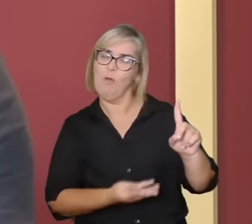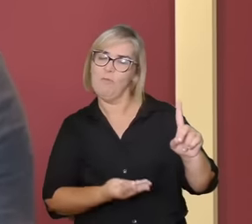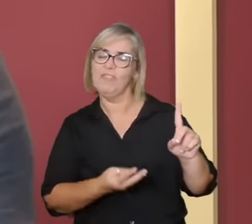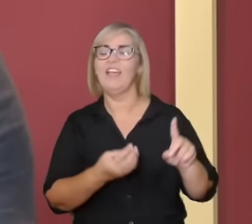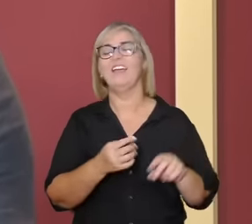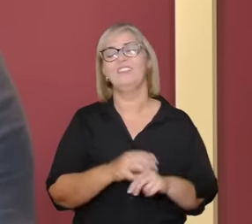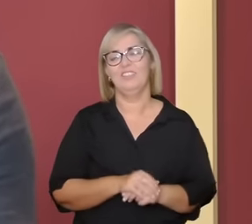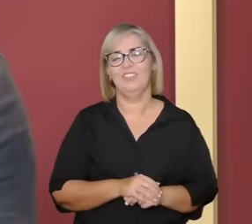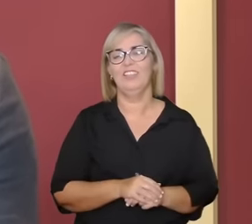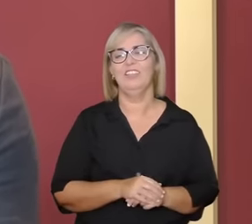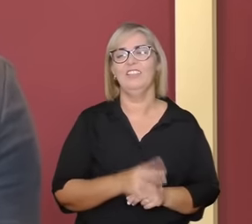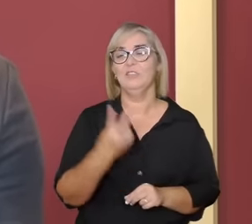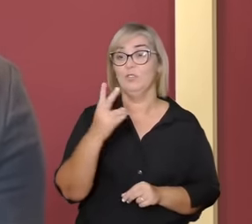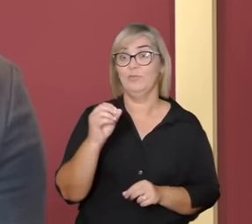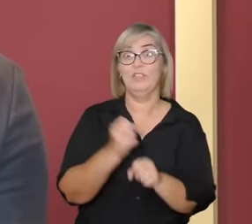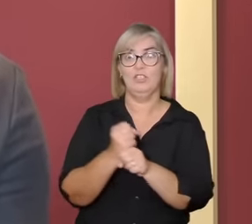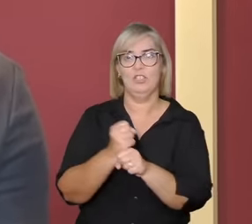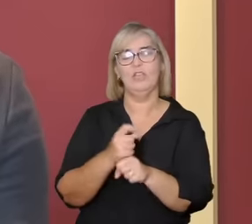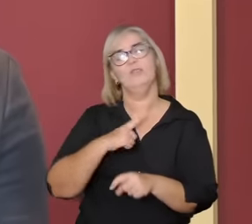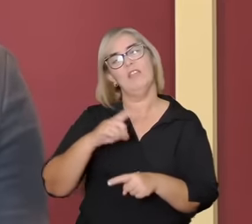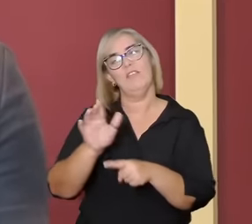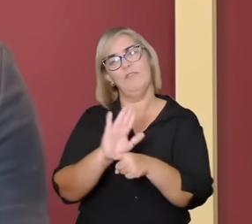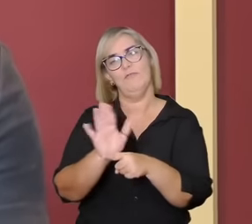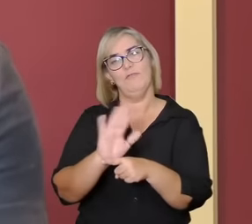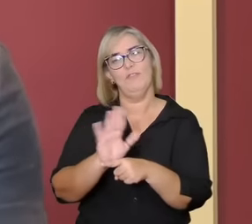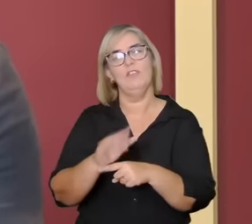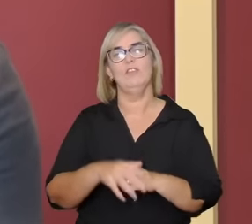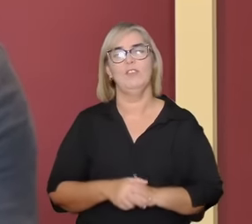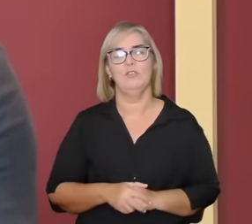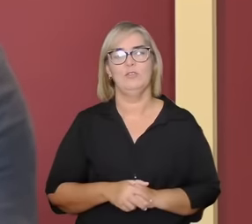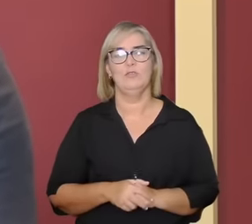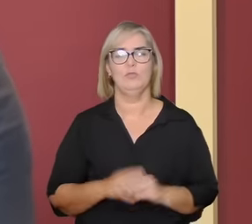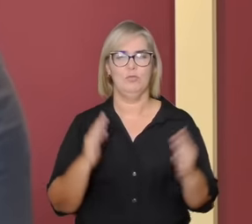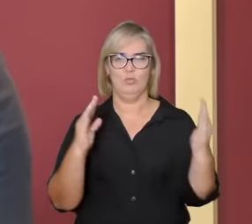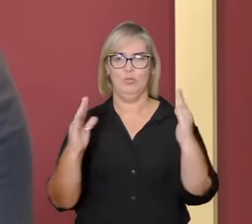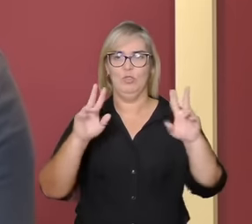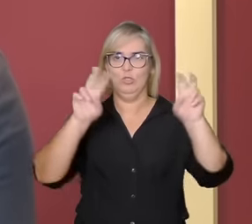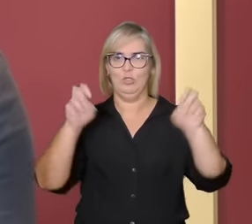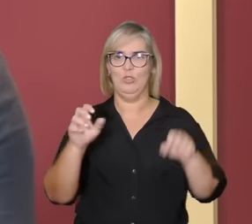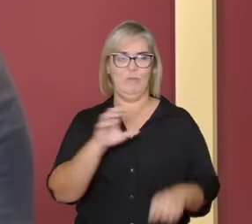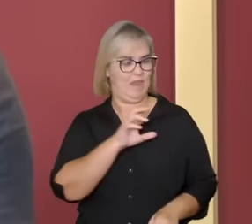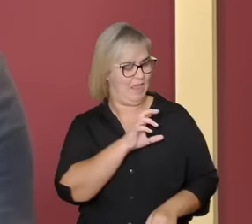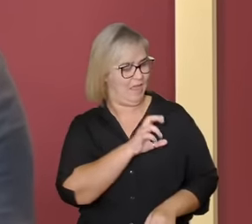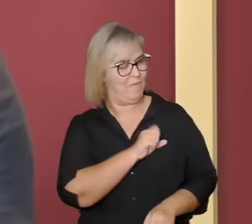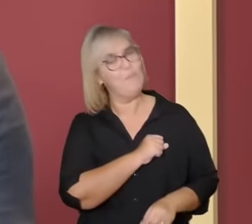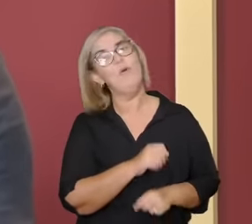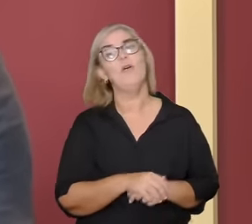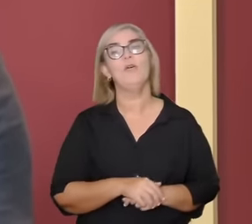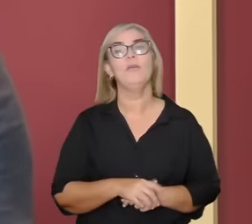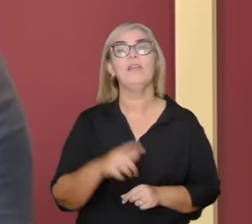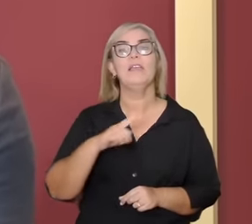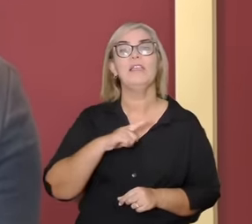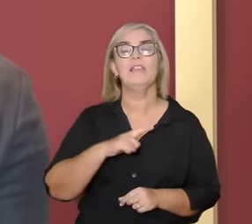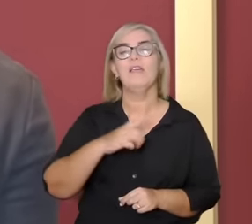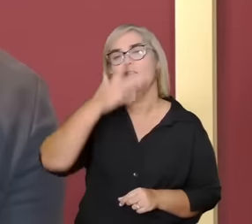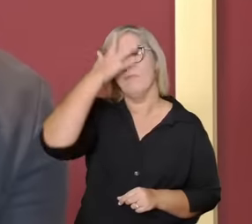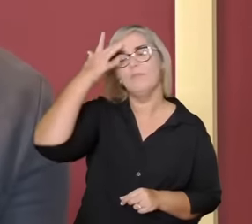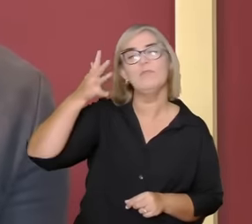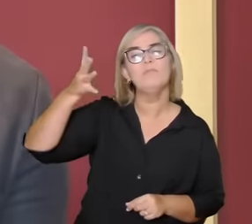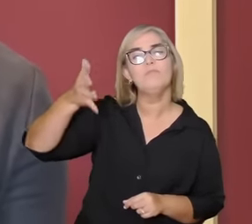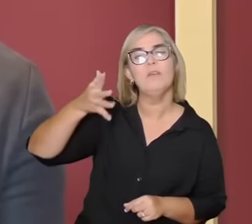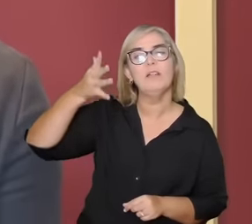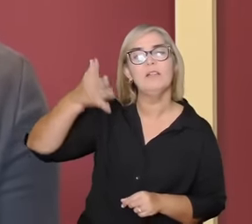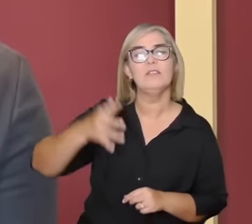anos separamos mais um vídeo que traz trechos de um módulo sobre o amor que teve a curadoria do Contardo Caligares como